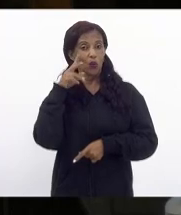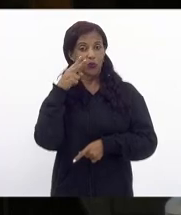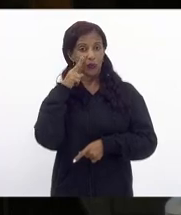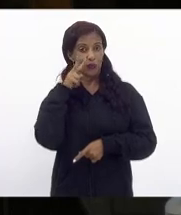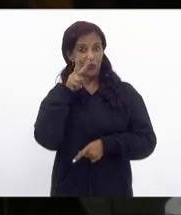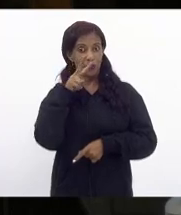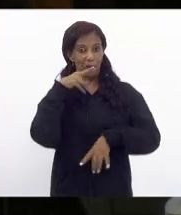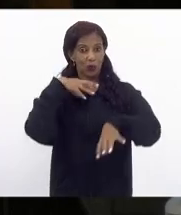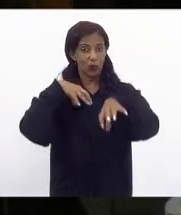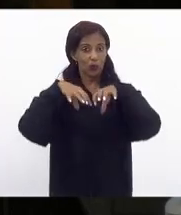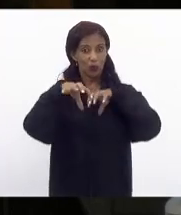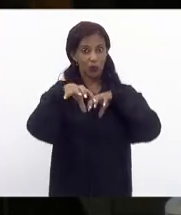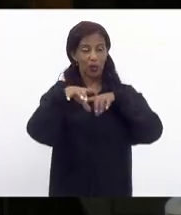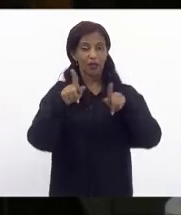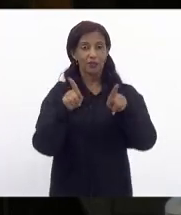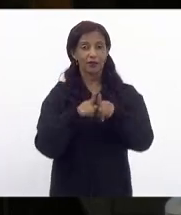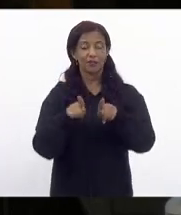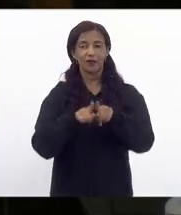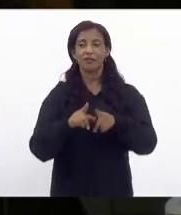remota